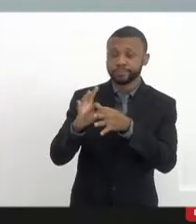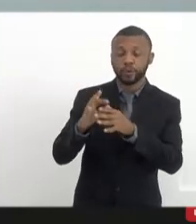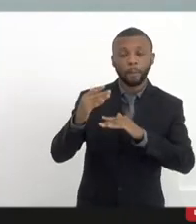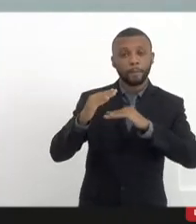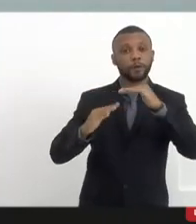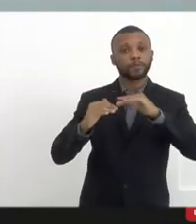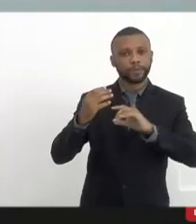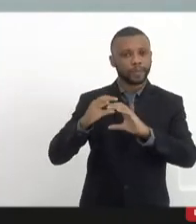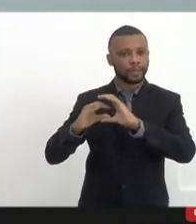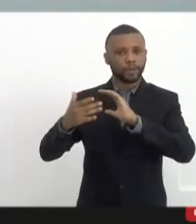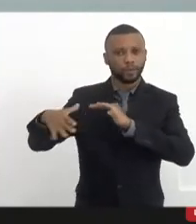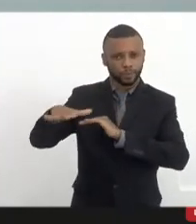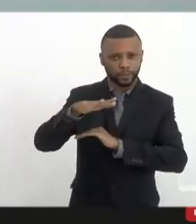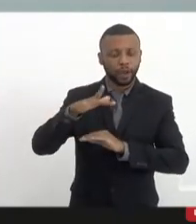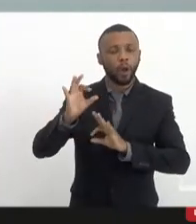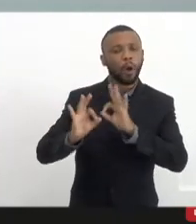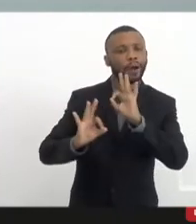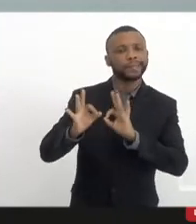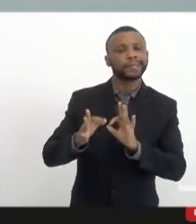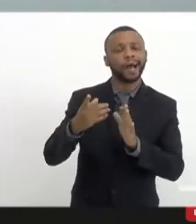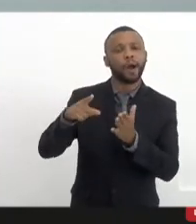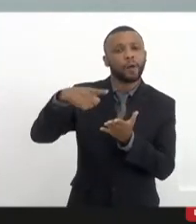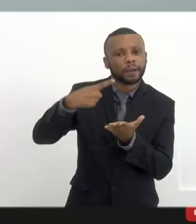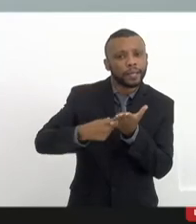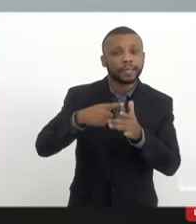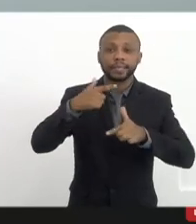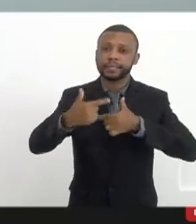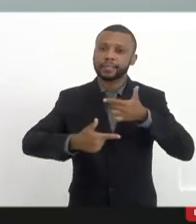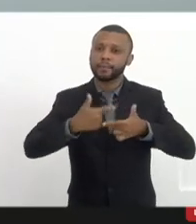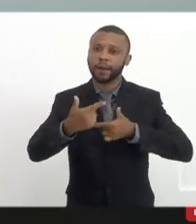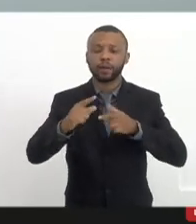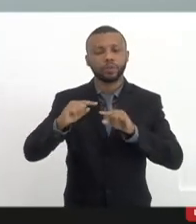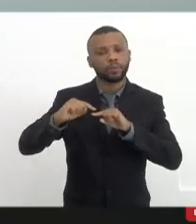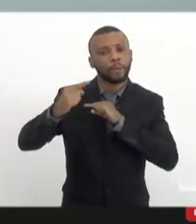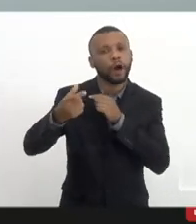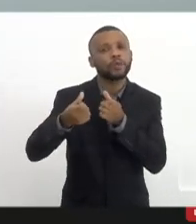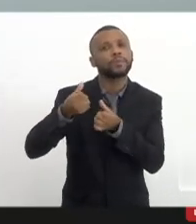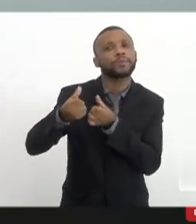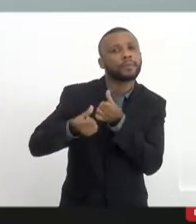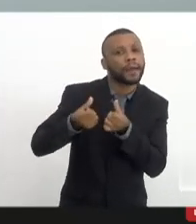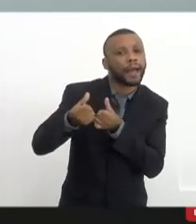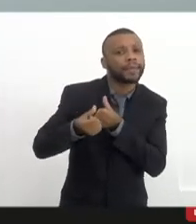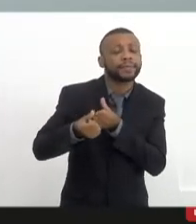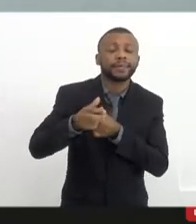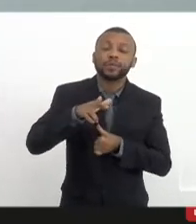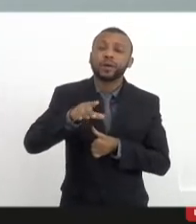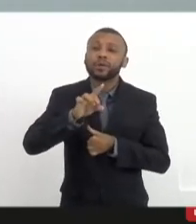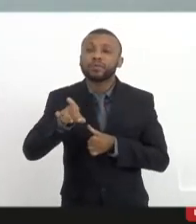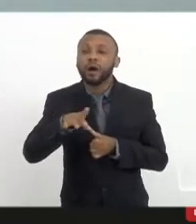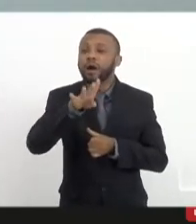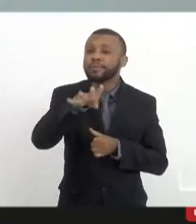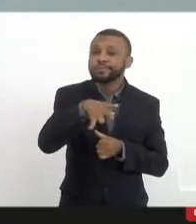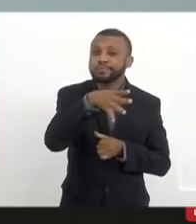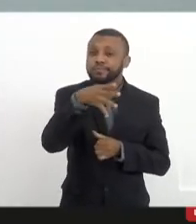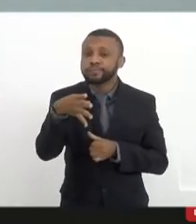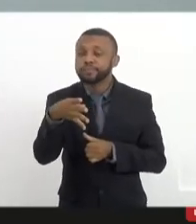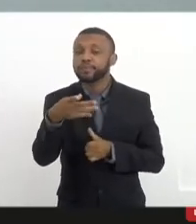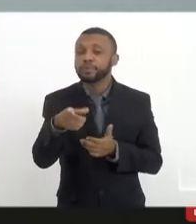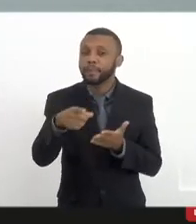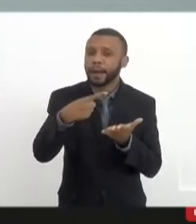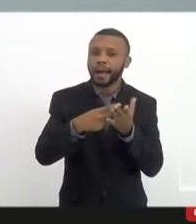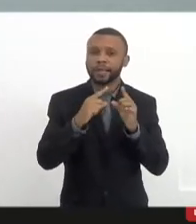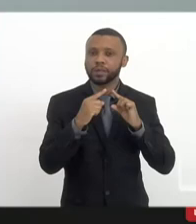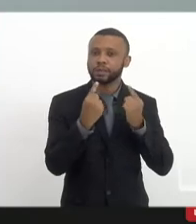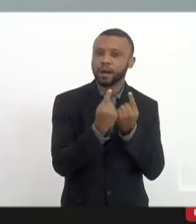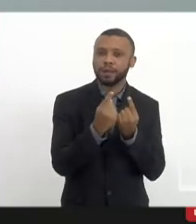uma agenda de trabalho para a frente parlamentar no próximo período. Não só uma agenda de audiências, mas uma agenda também de outras formas de